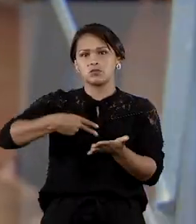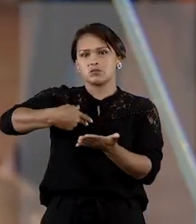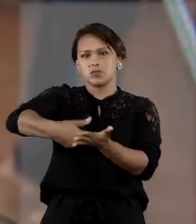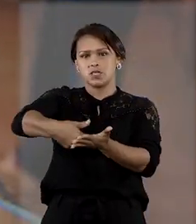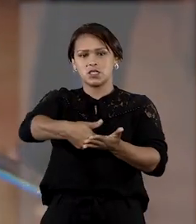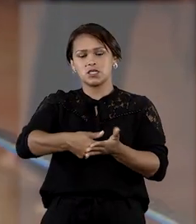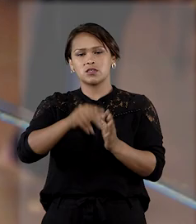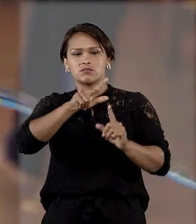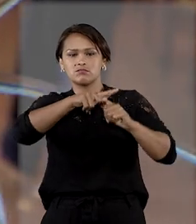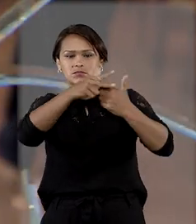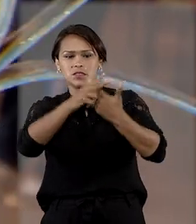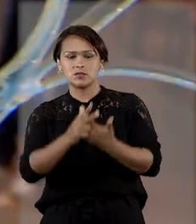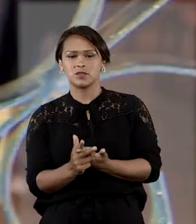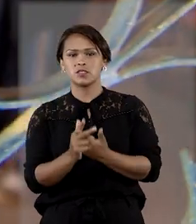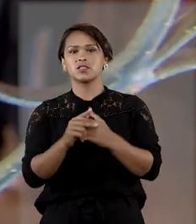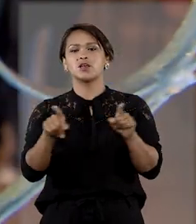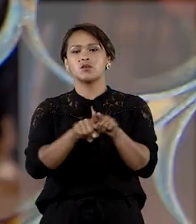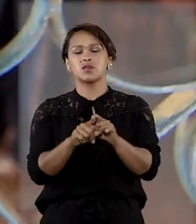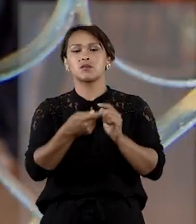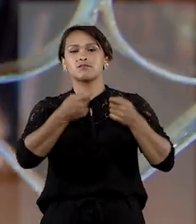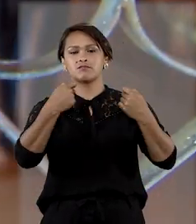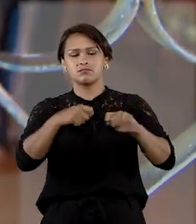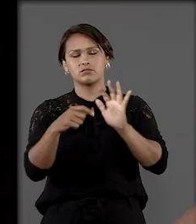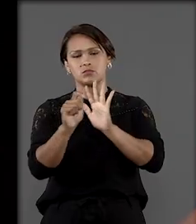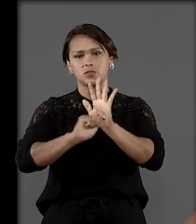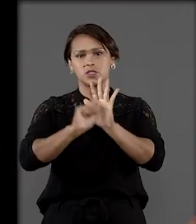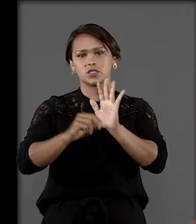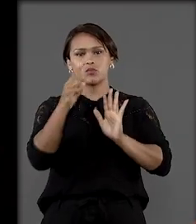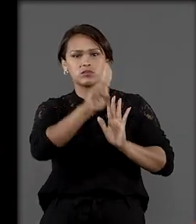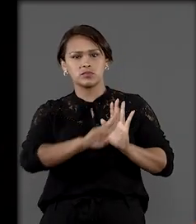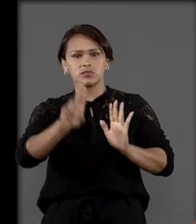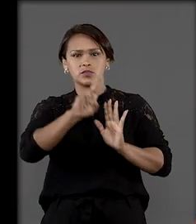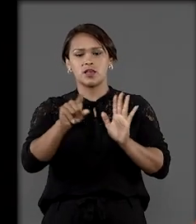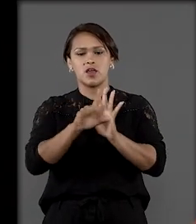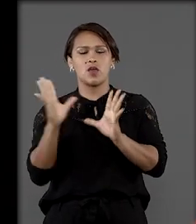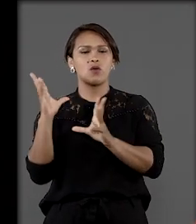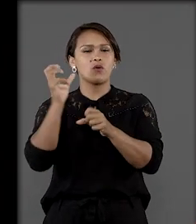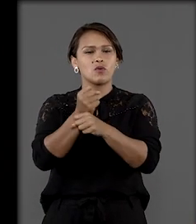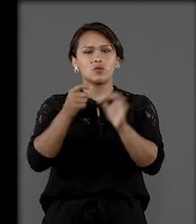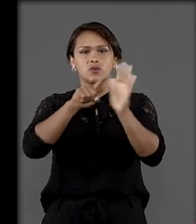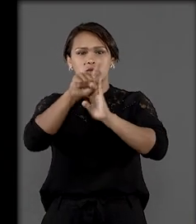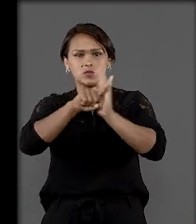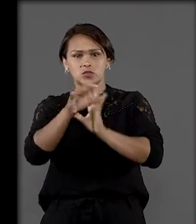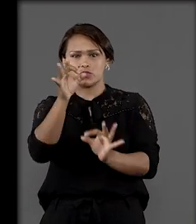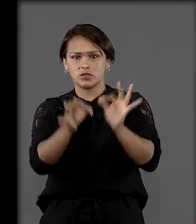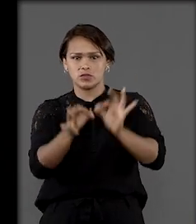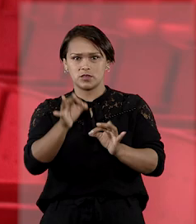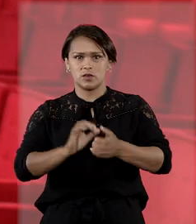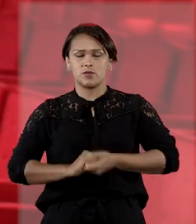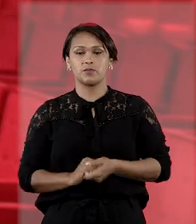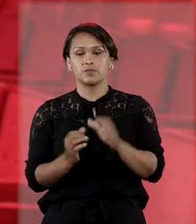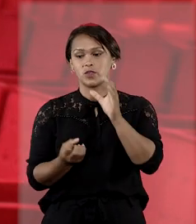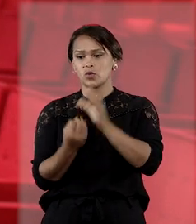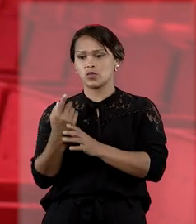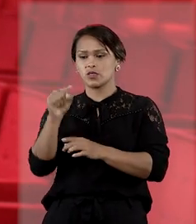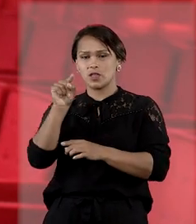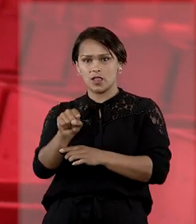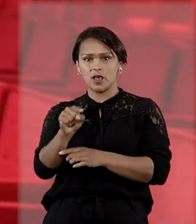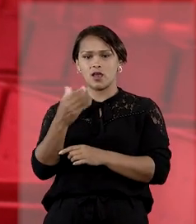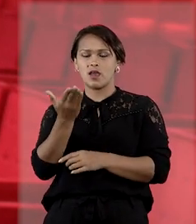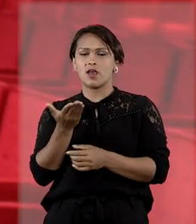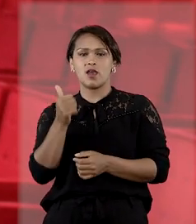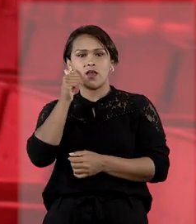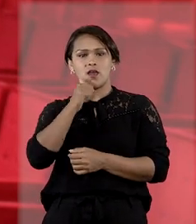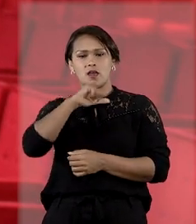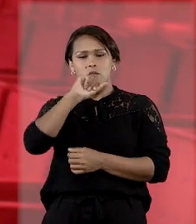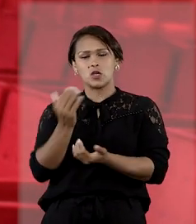clínica de reabilitação para tratamento de dependência química, até a conclusão da perícia técnica judicial. Originalmente, a mãe do